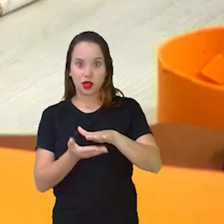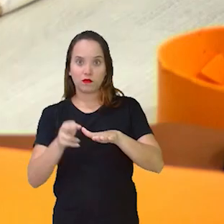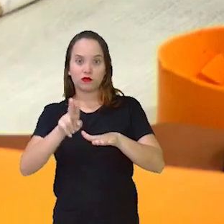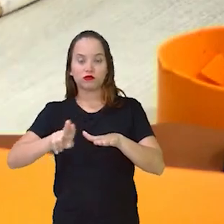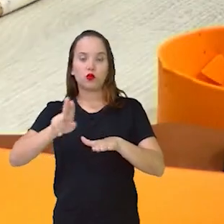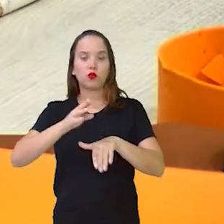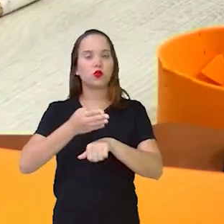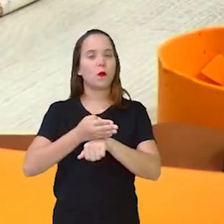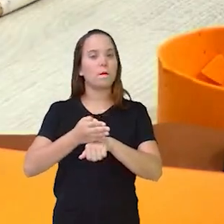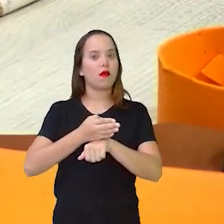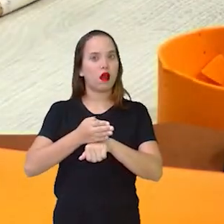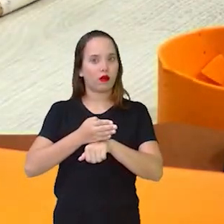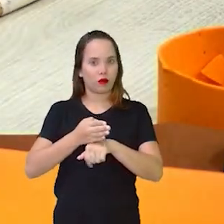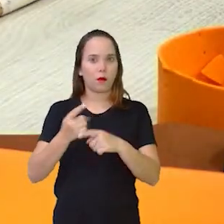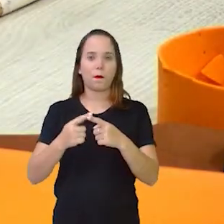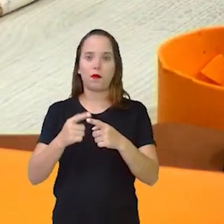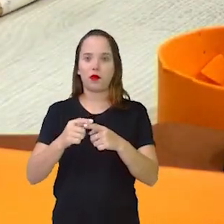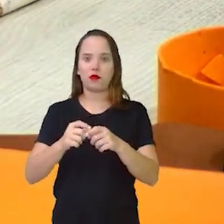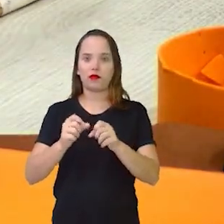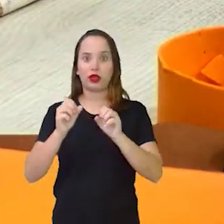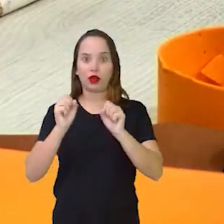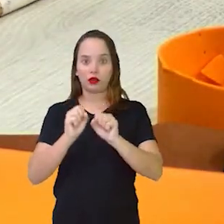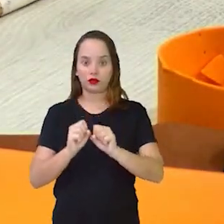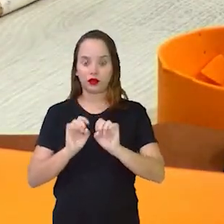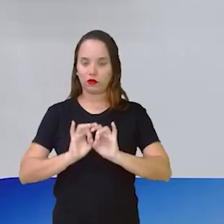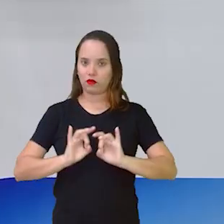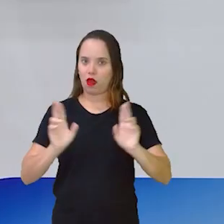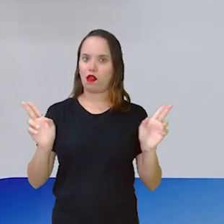E fica assim, que dá um destaque, dá uma cor diferente.